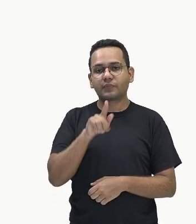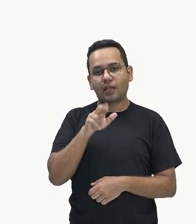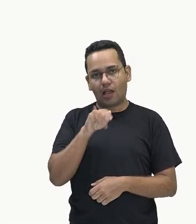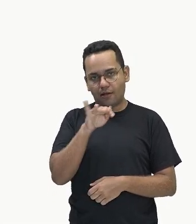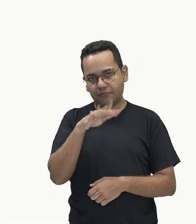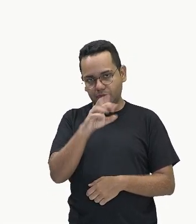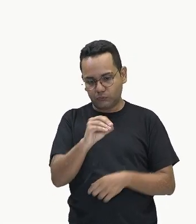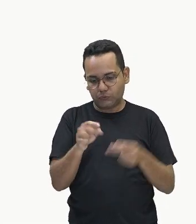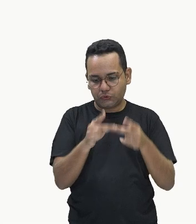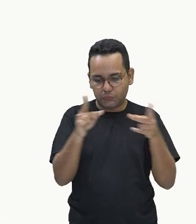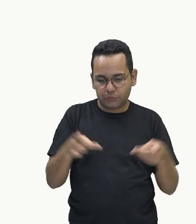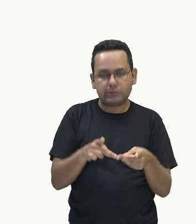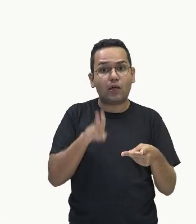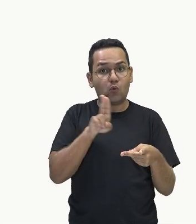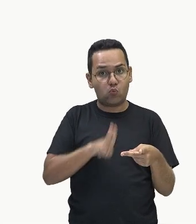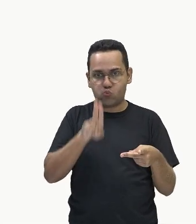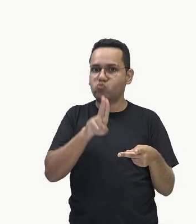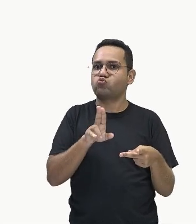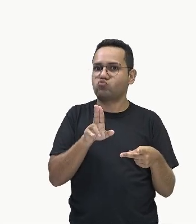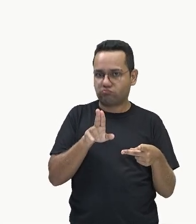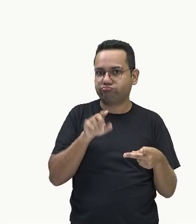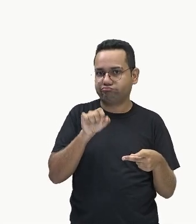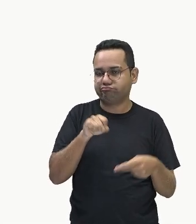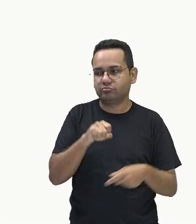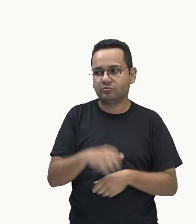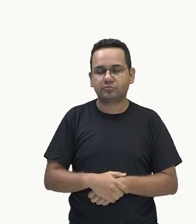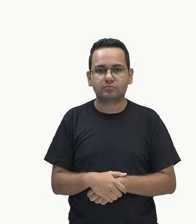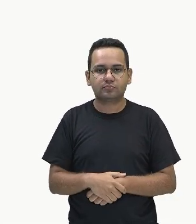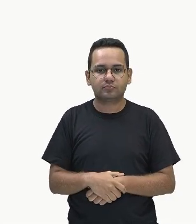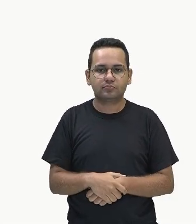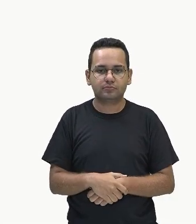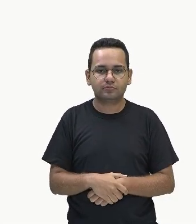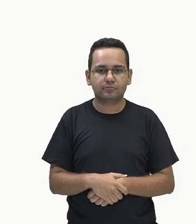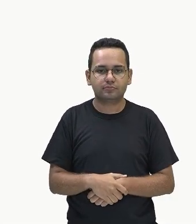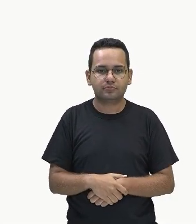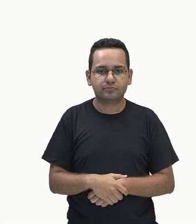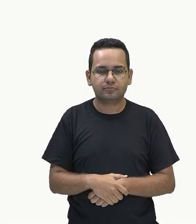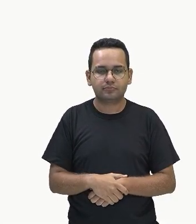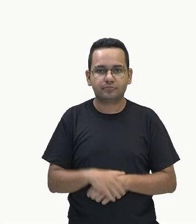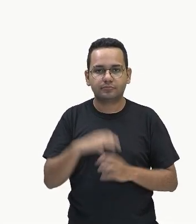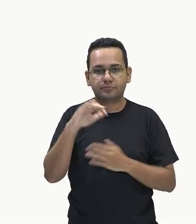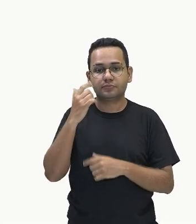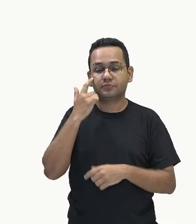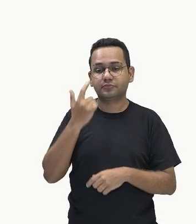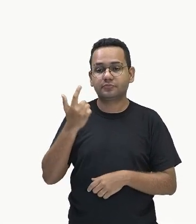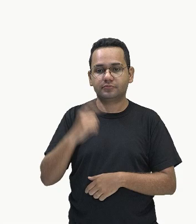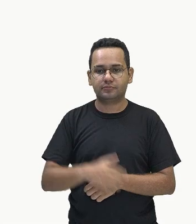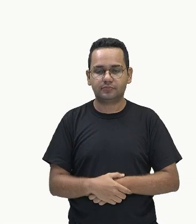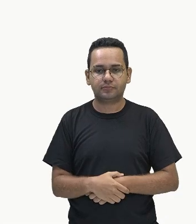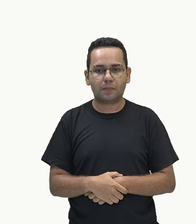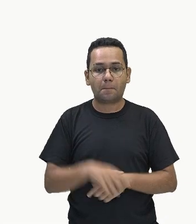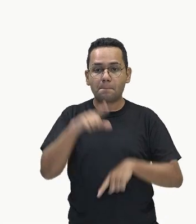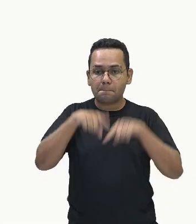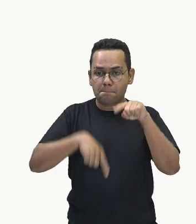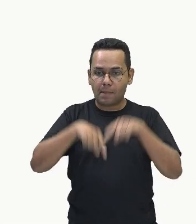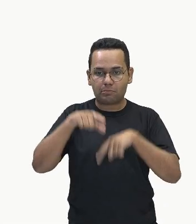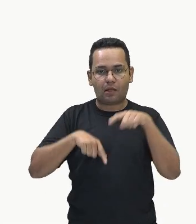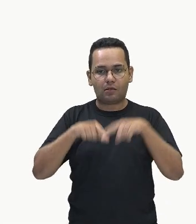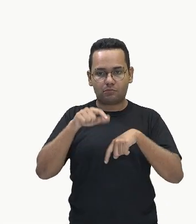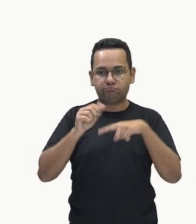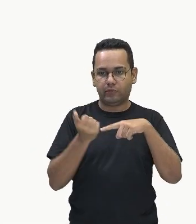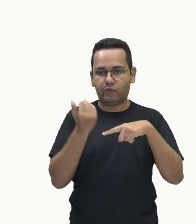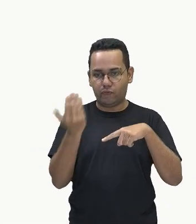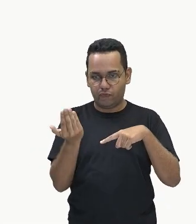útil. Tá bom? Então, veja a seguir. Olha aí o nosso gráfico aqui. Exportação anual desta